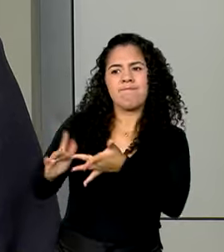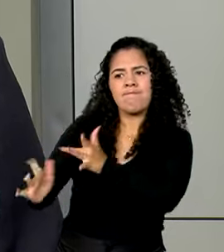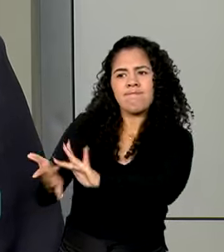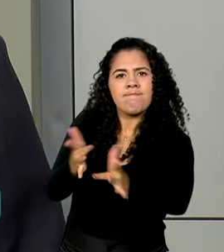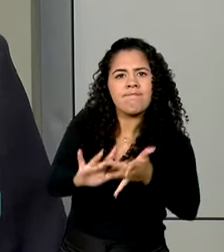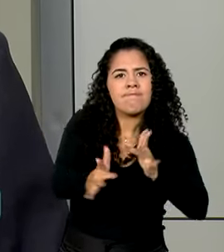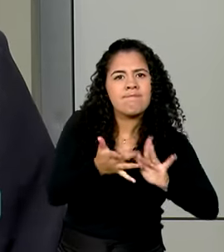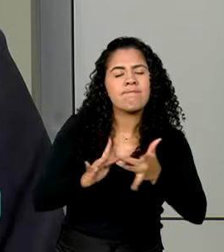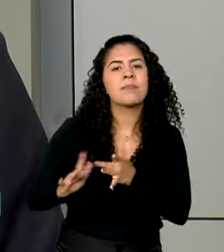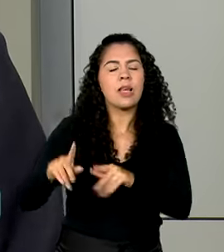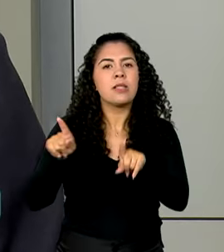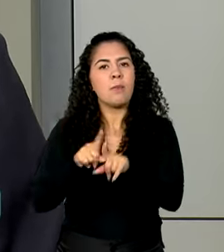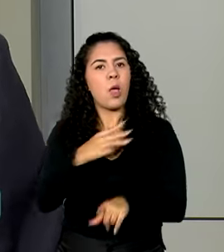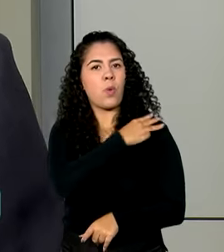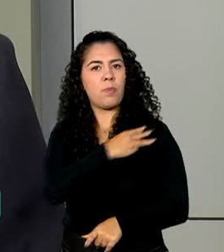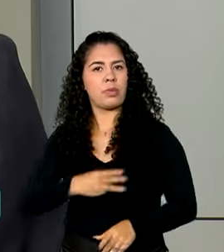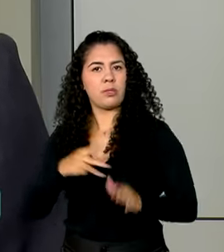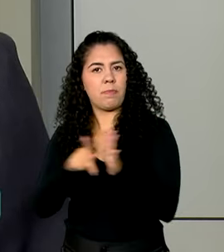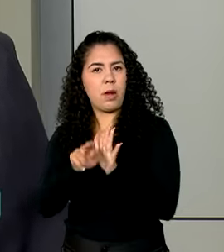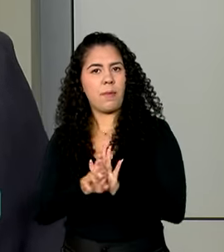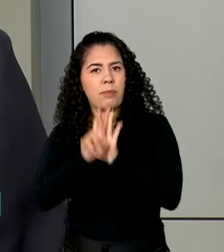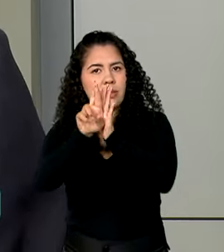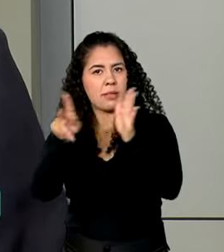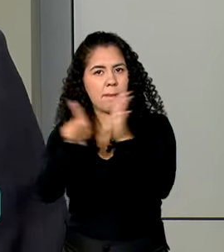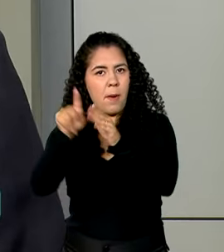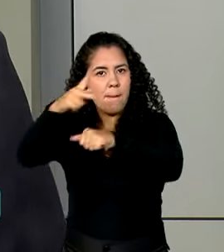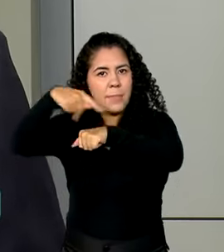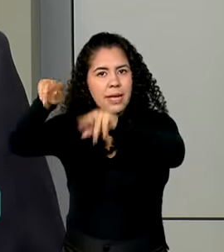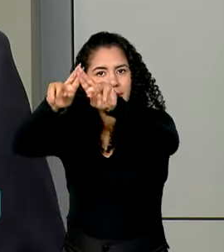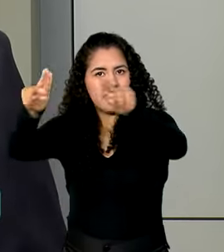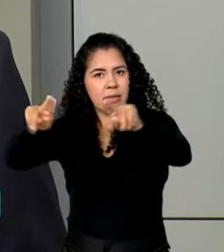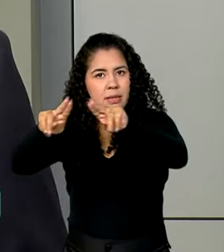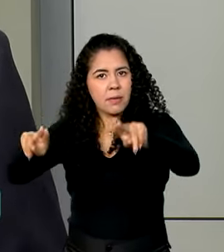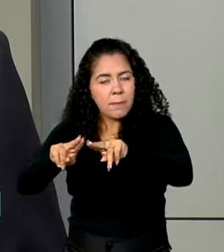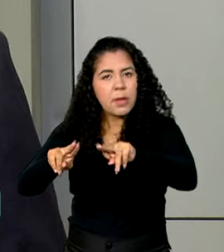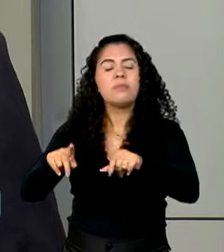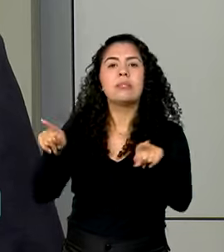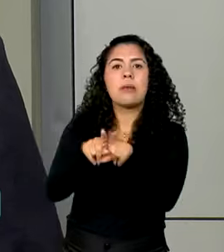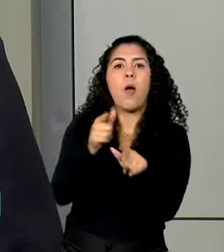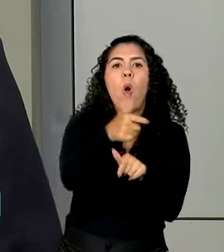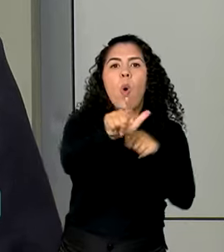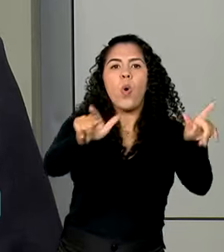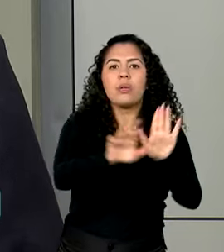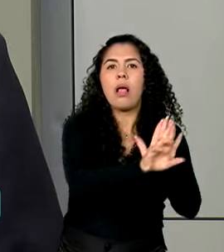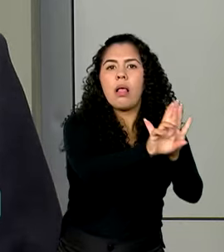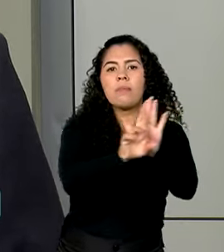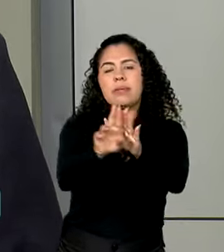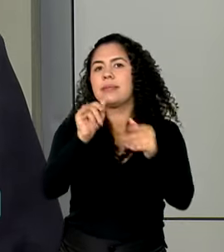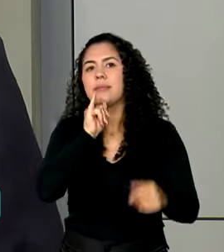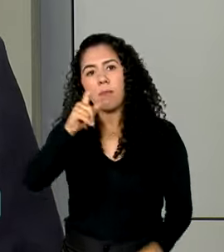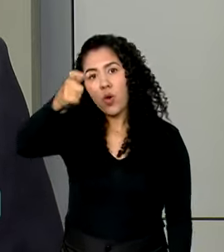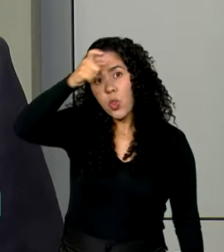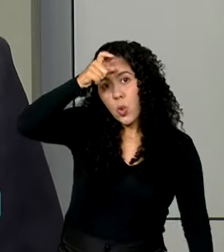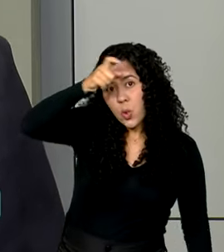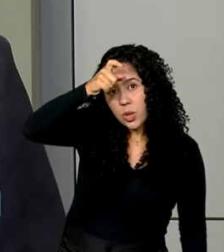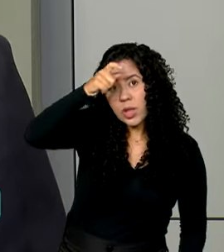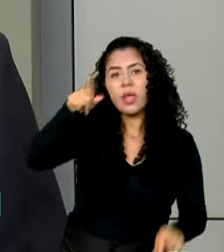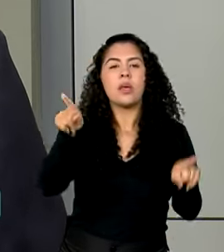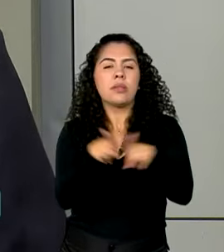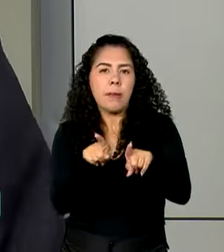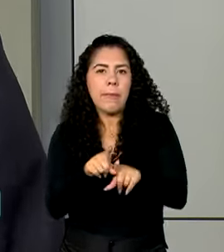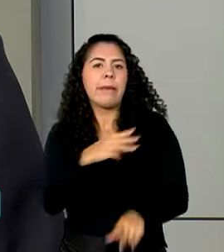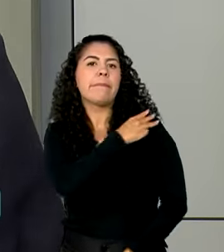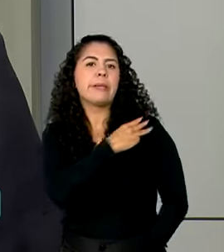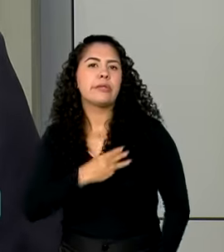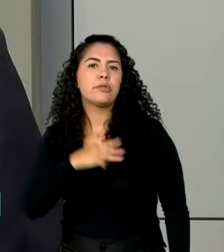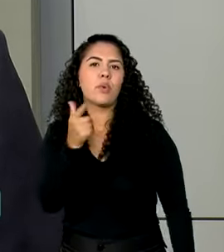Exteriores do Líbano, com quem falei depois duas vezes, e com autoridades de outros países, como o da Turquia, o ministro do exterior da Turquia,